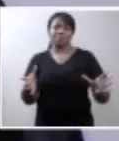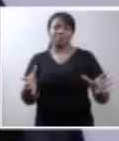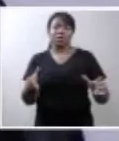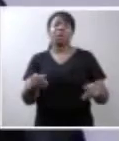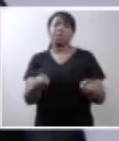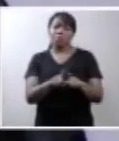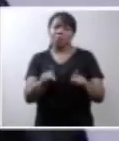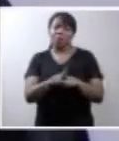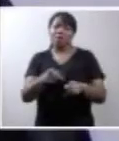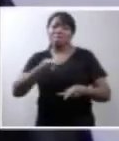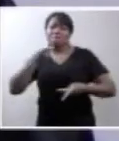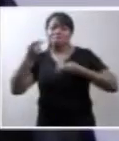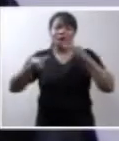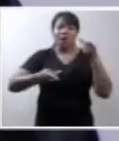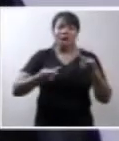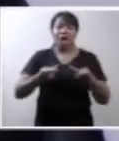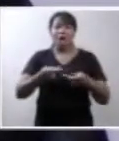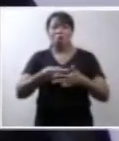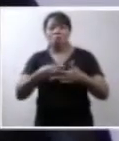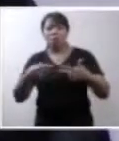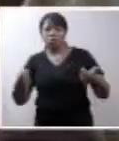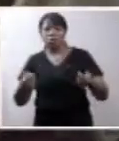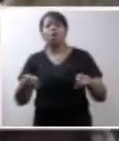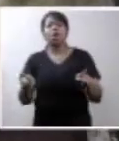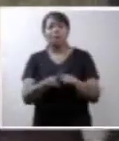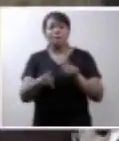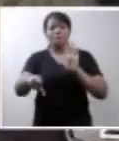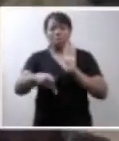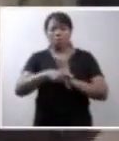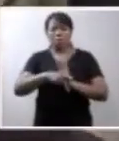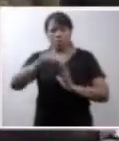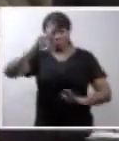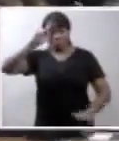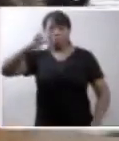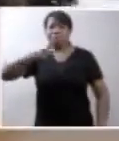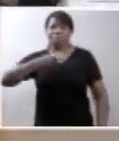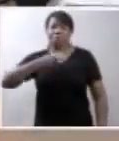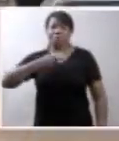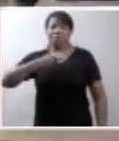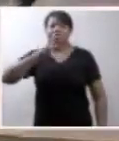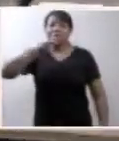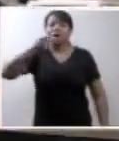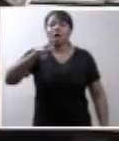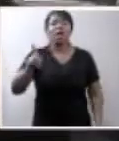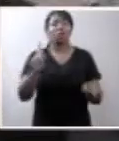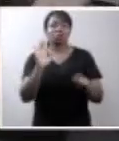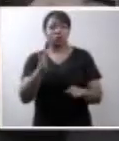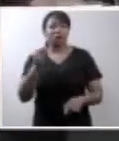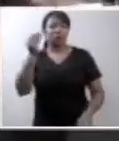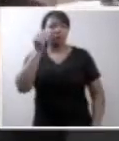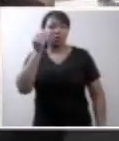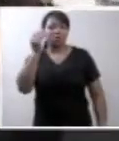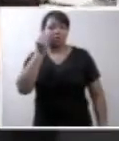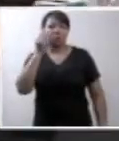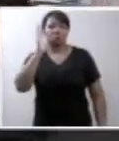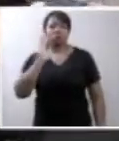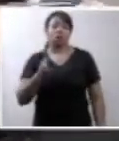nos falar alguma coisa de viva voz sobre a experiência vivida.